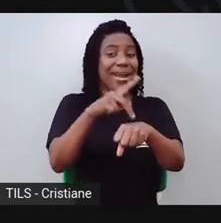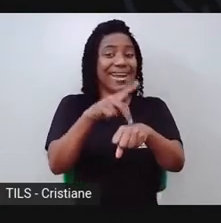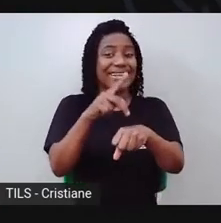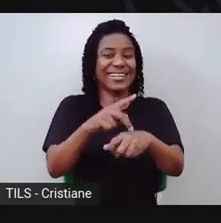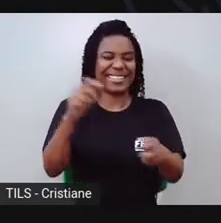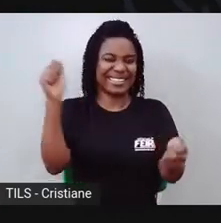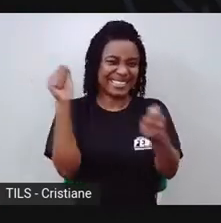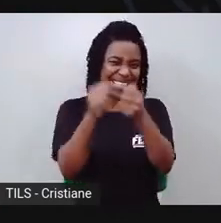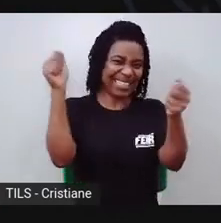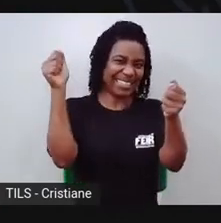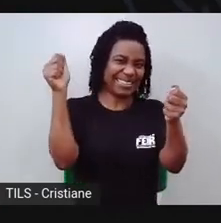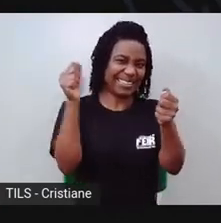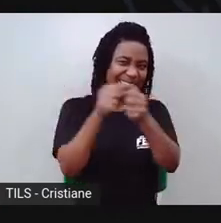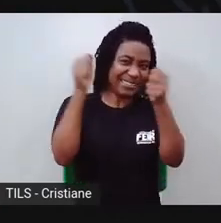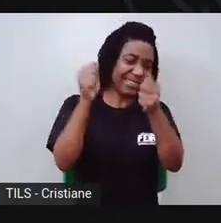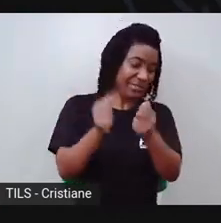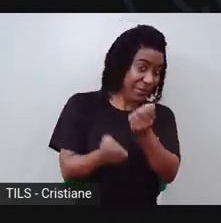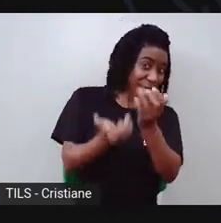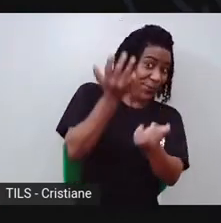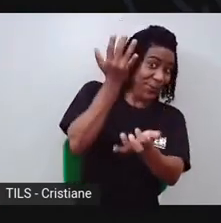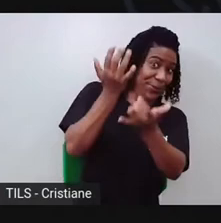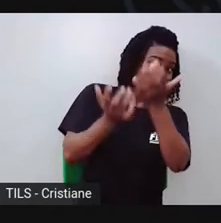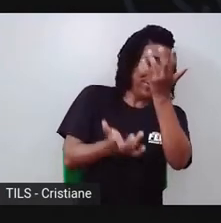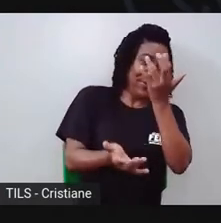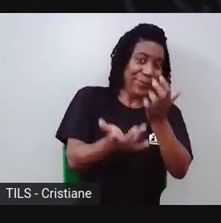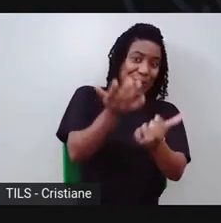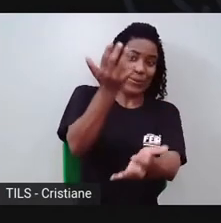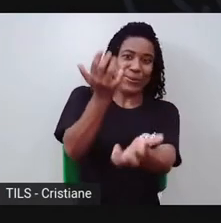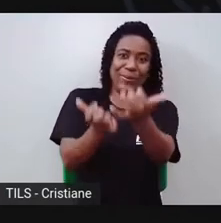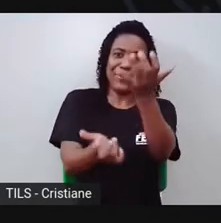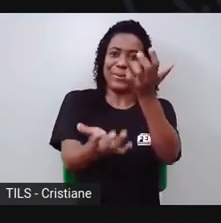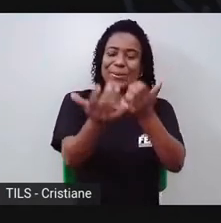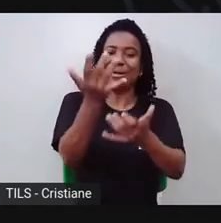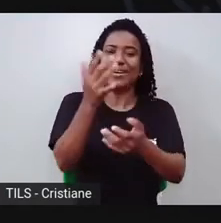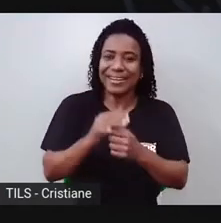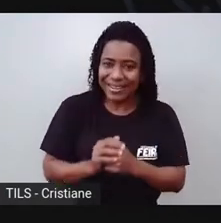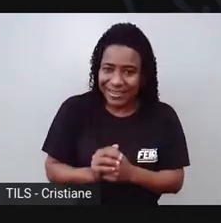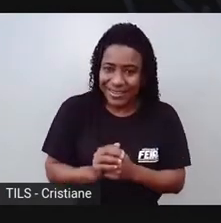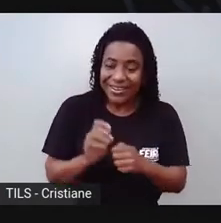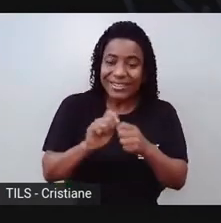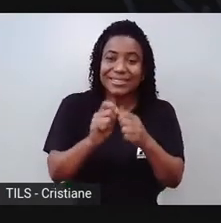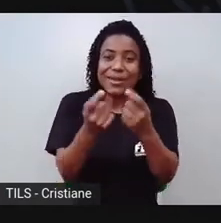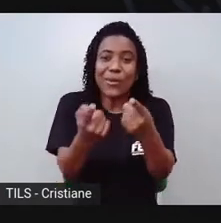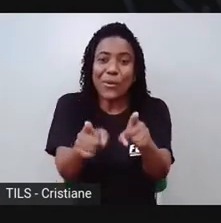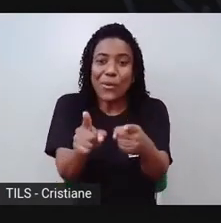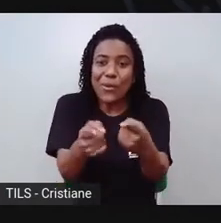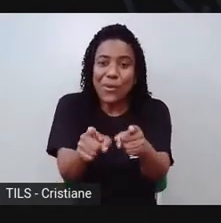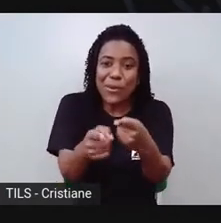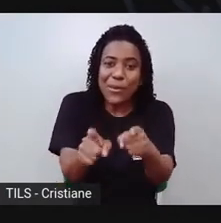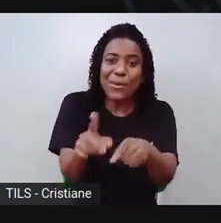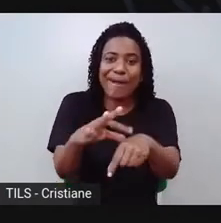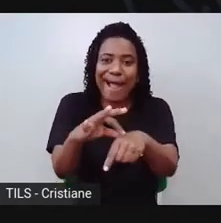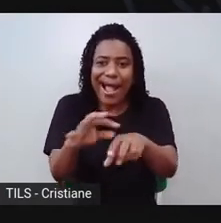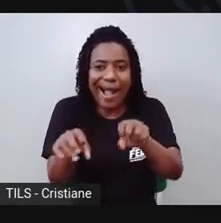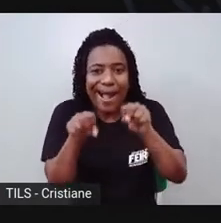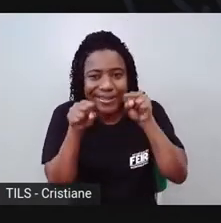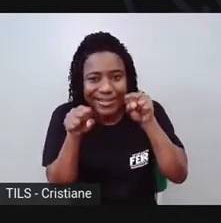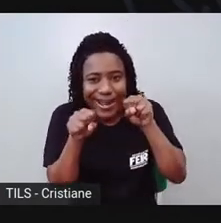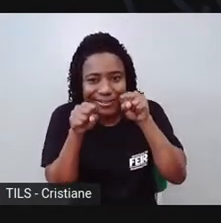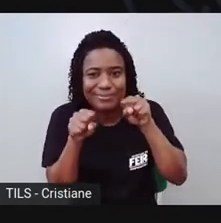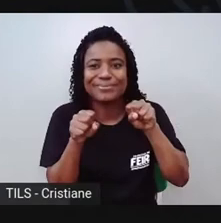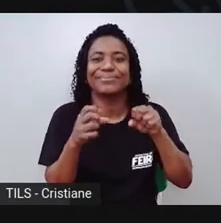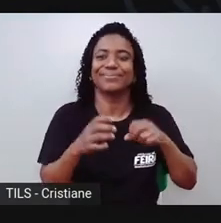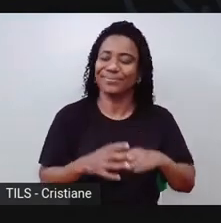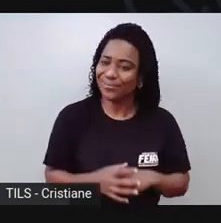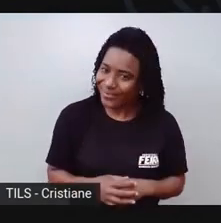conseguiu fazer o fogo. Então, ele cozinhava, né? As carnes dele comia. Aí, ele ficou pensando, um dia